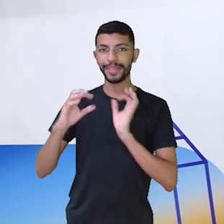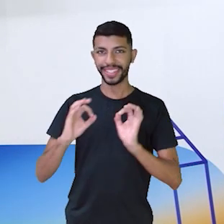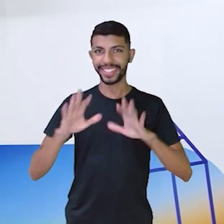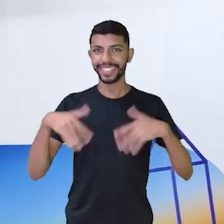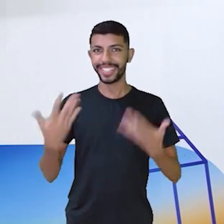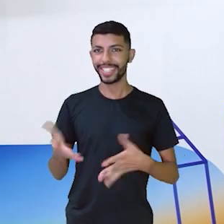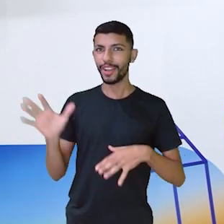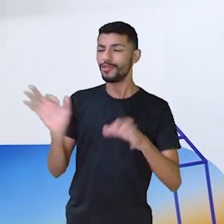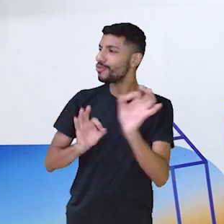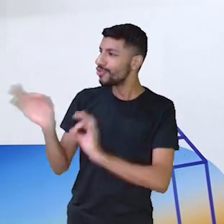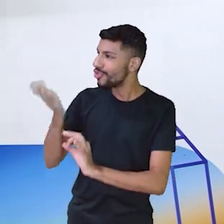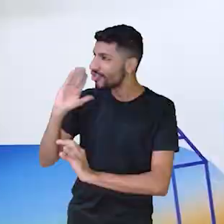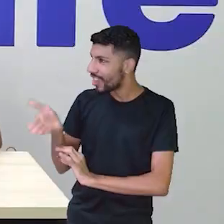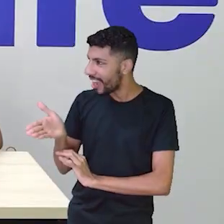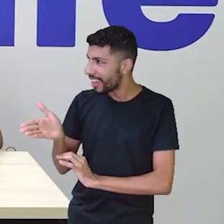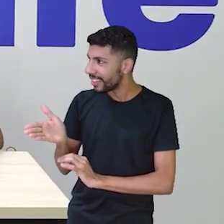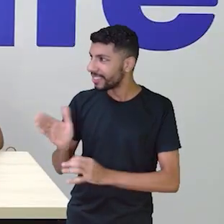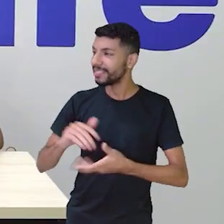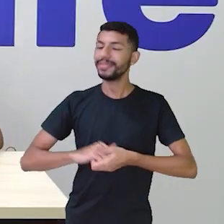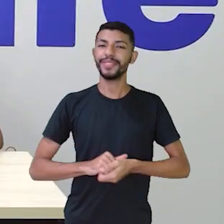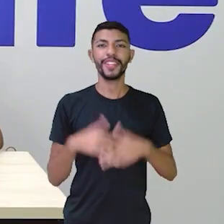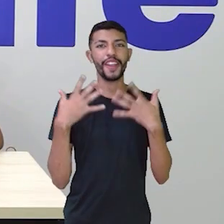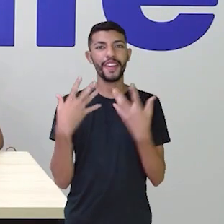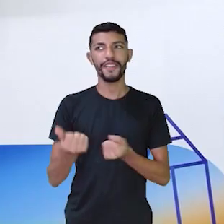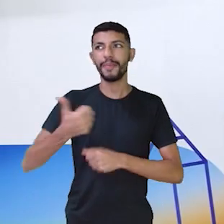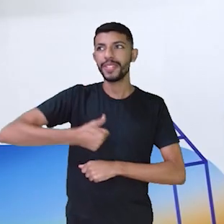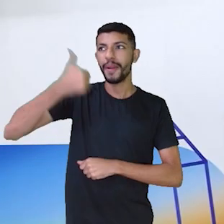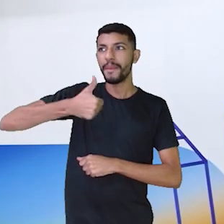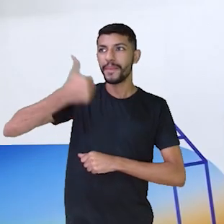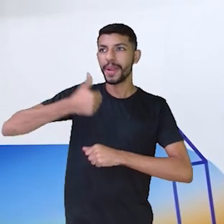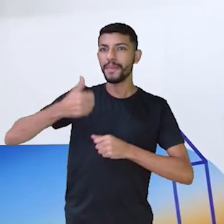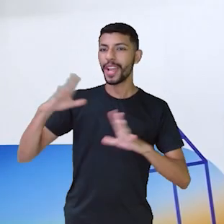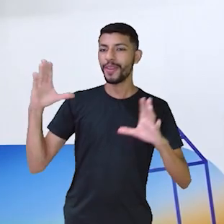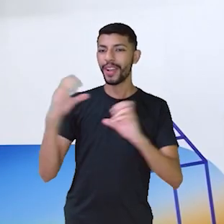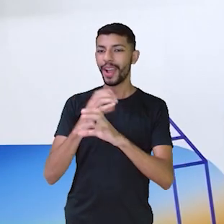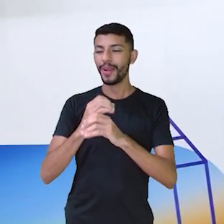Então, preparados, meninas? Vamos ao nosso primeiro problema?